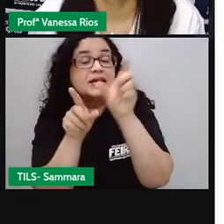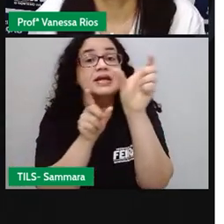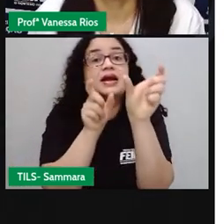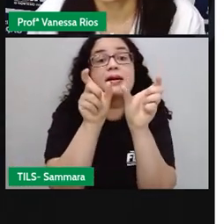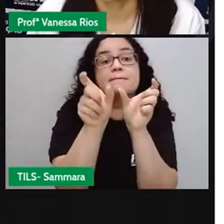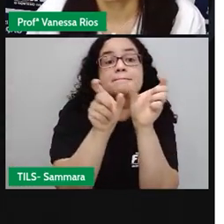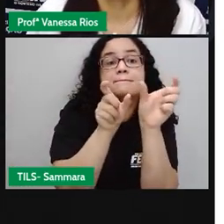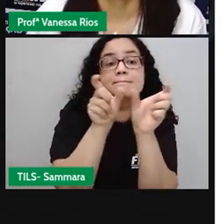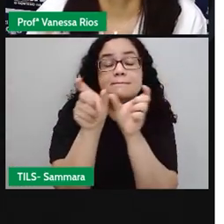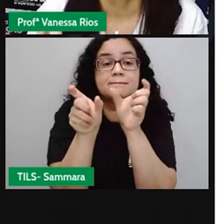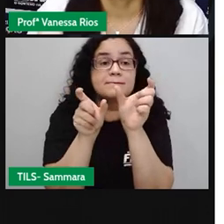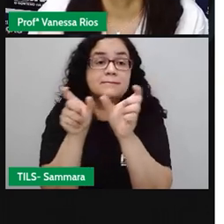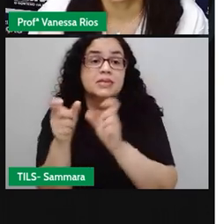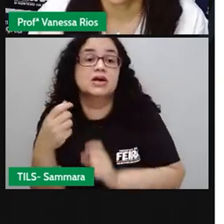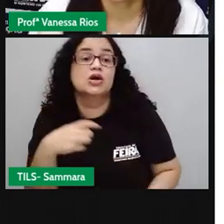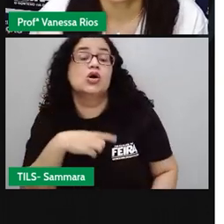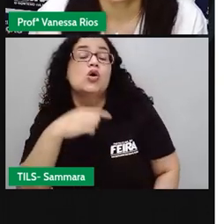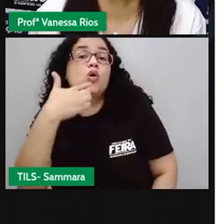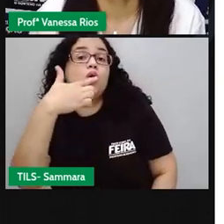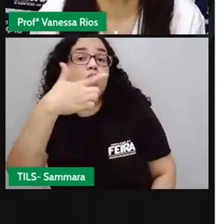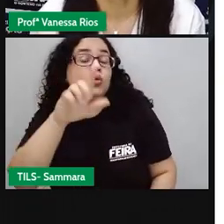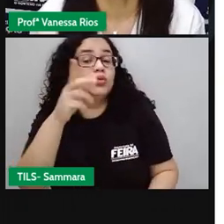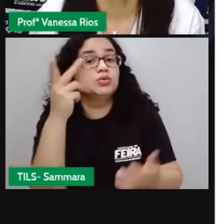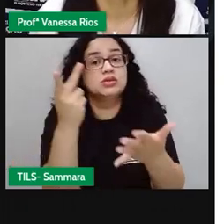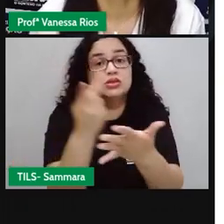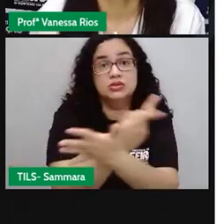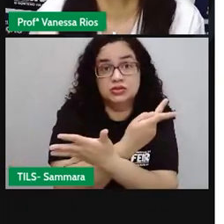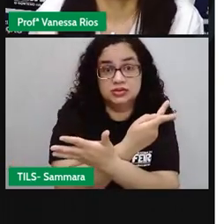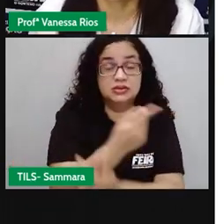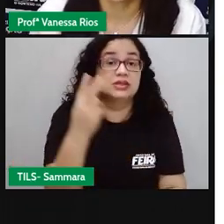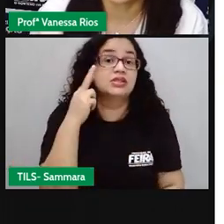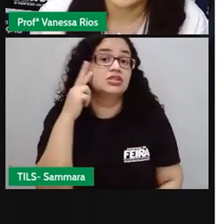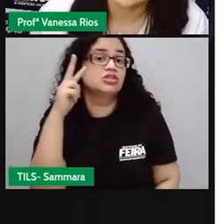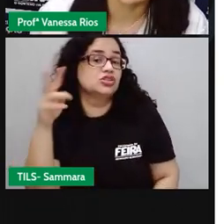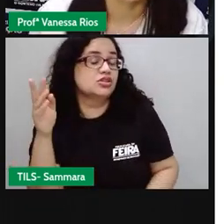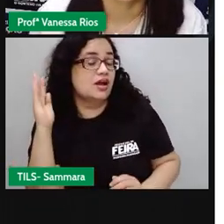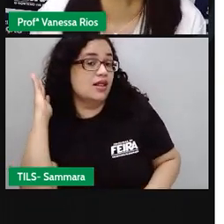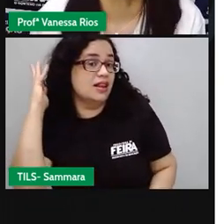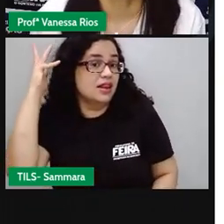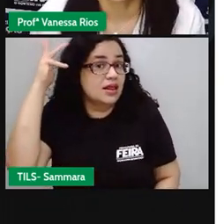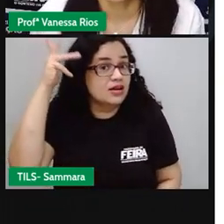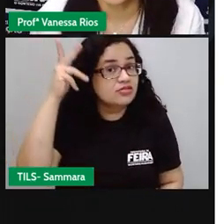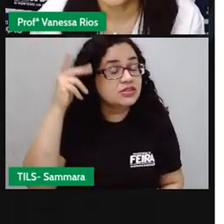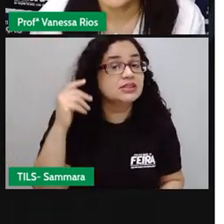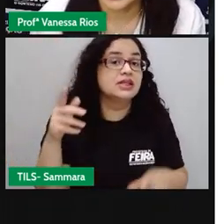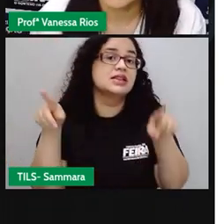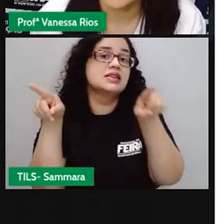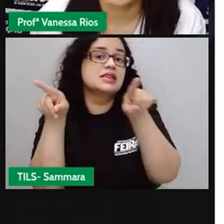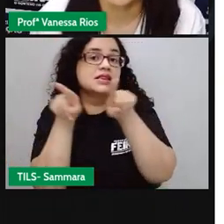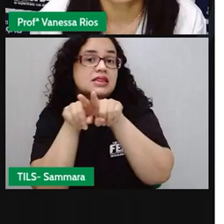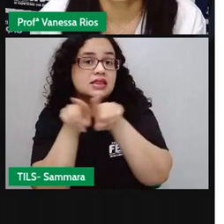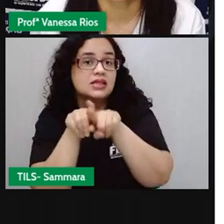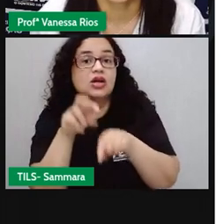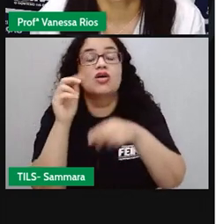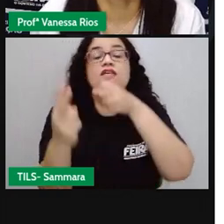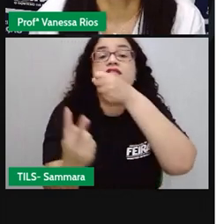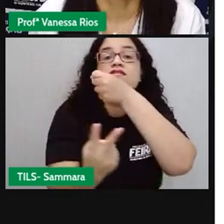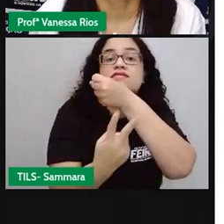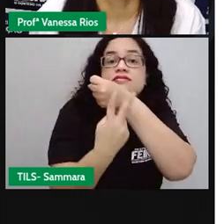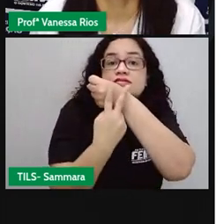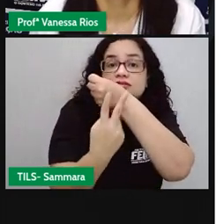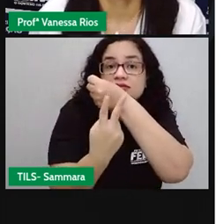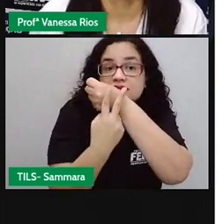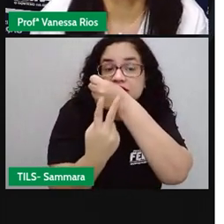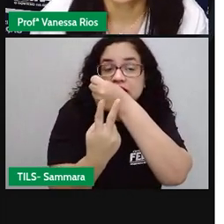representando aí, ó, outros acontecimentos. E a gente vai dar uma revisada também sobre o conceito de verbo através